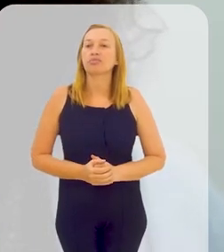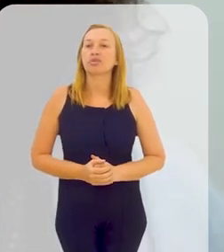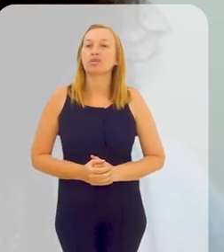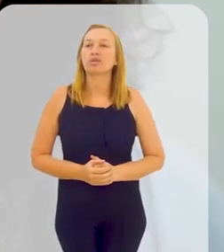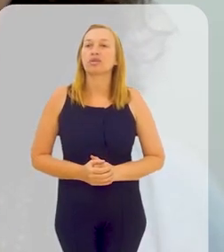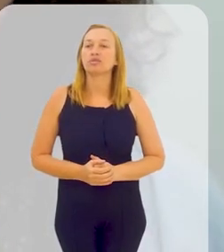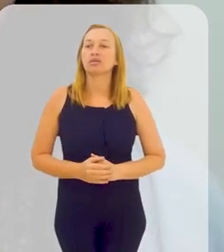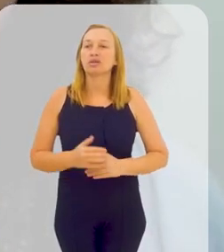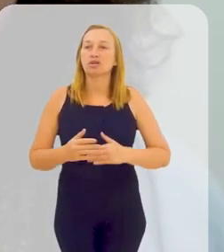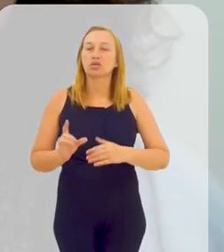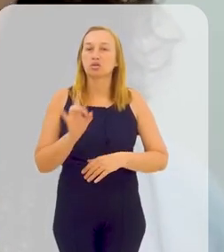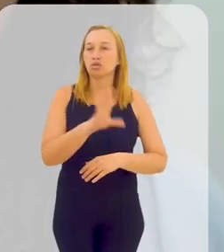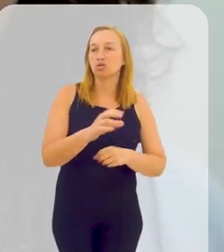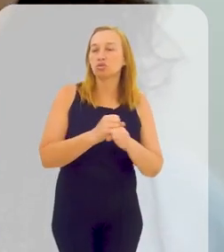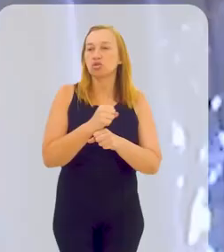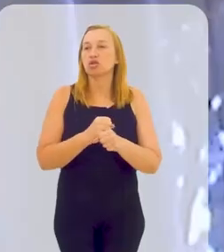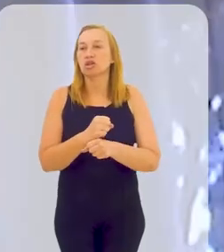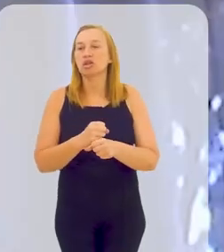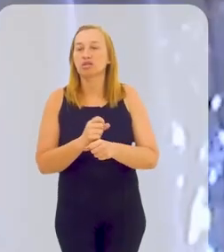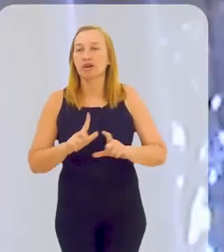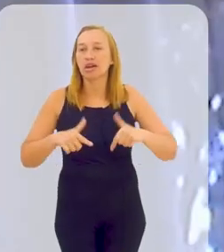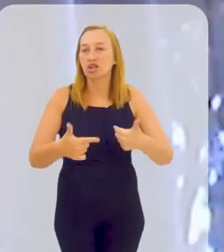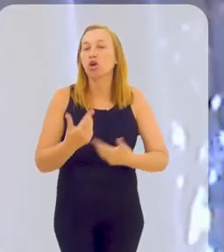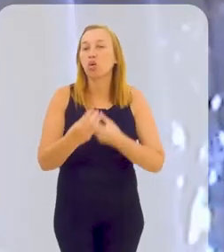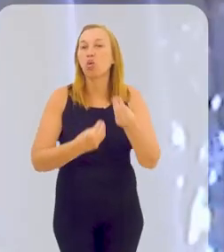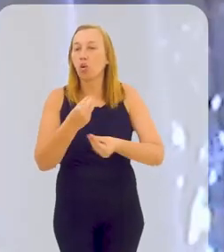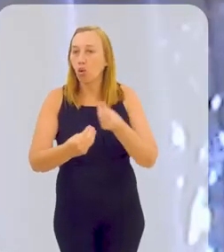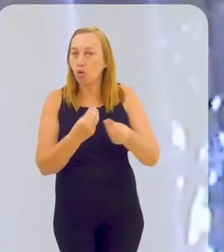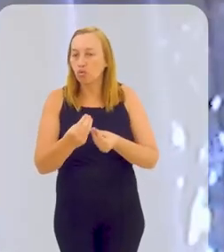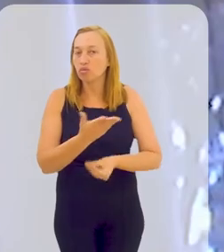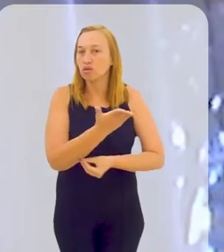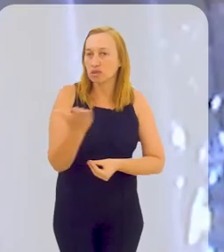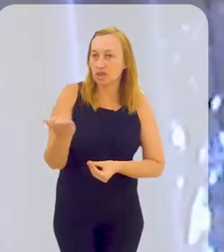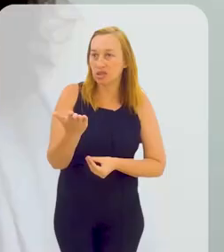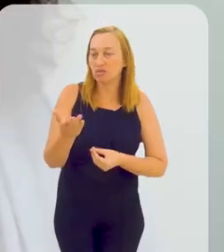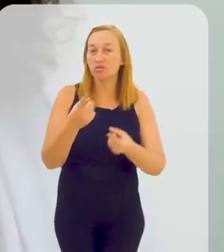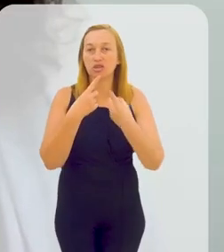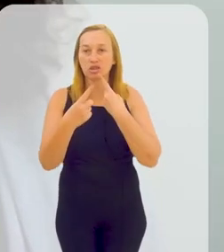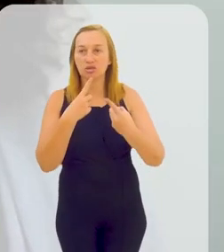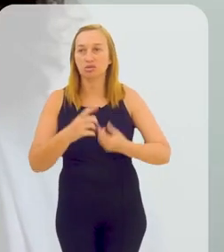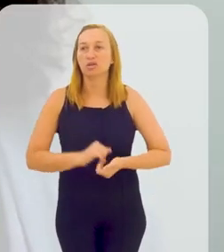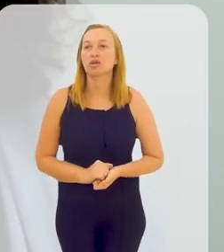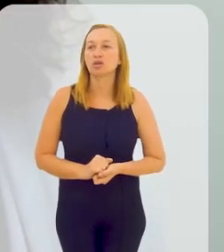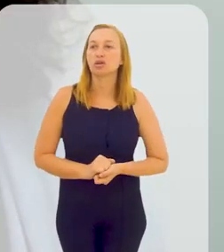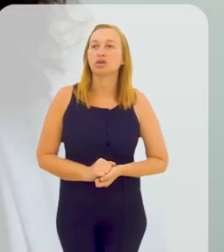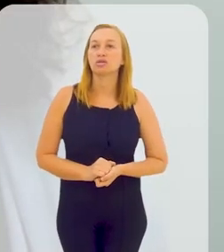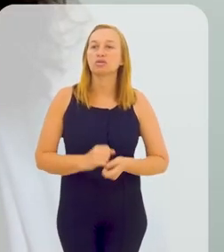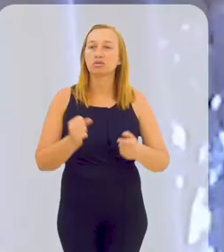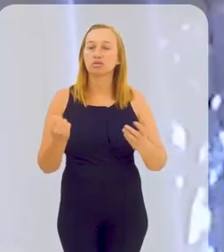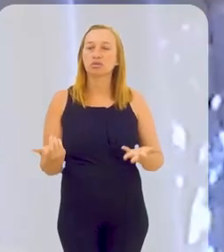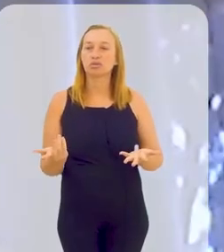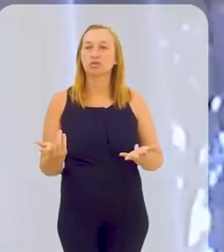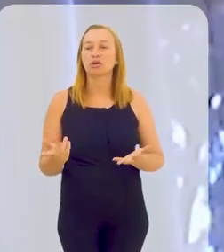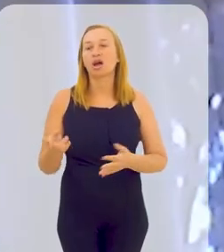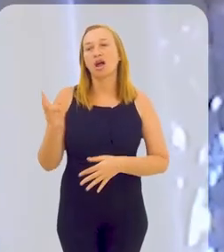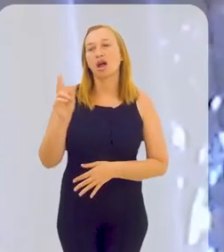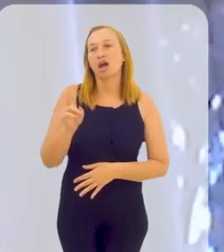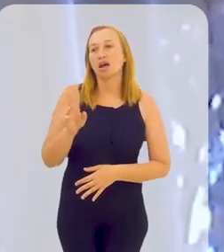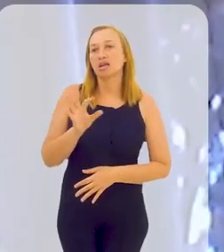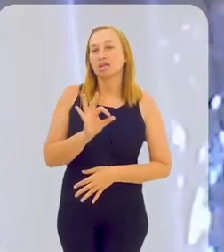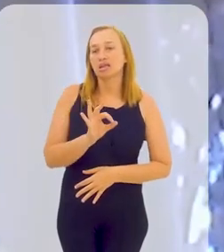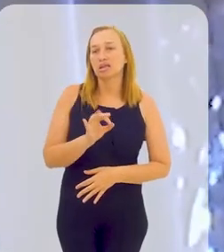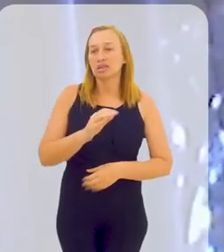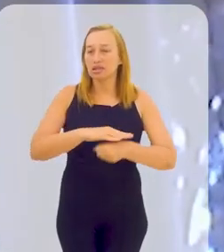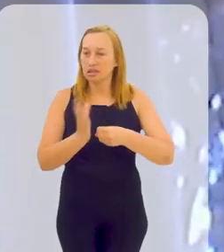se projetar aí para os próximos anos. Como é que vocês vão atuar, estão atuando nessas discussões? Um novo marco legal do saneamento,